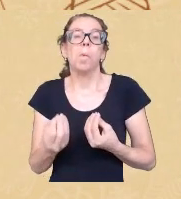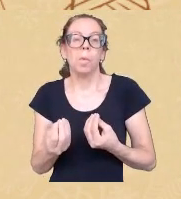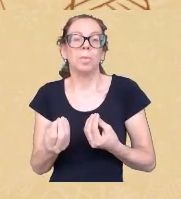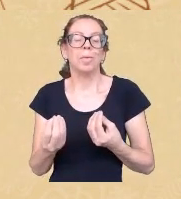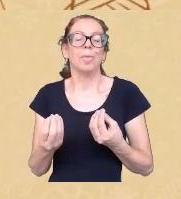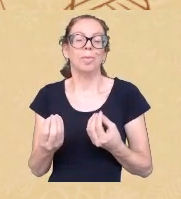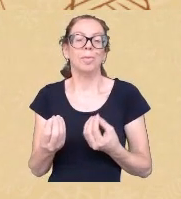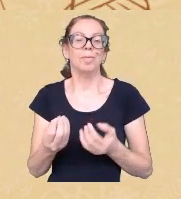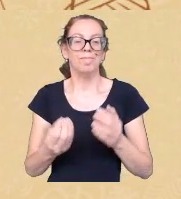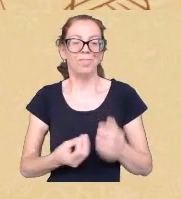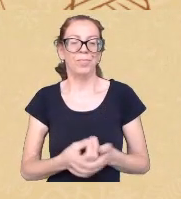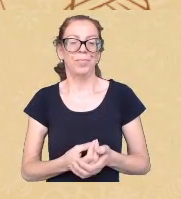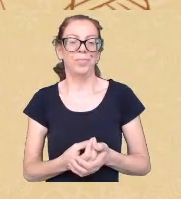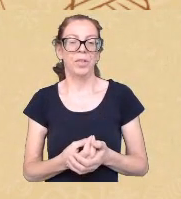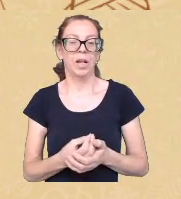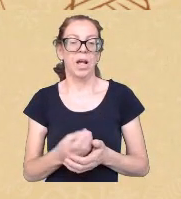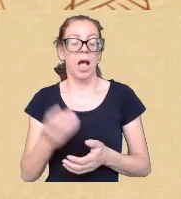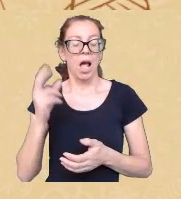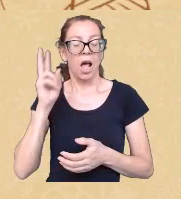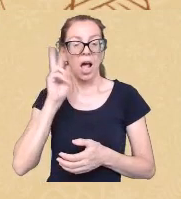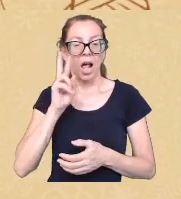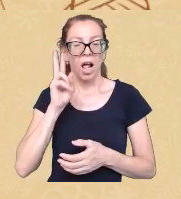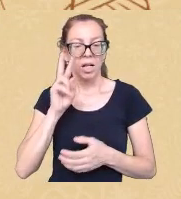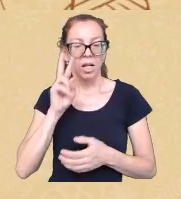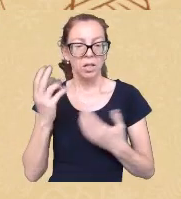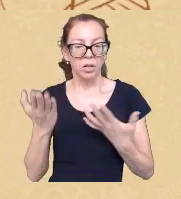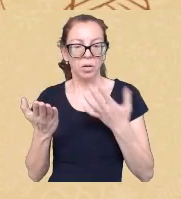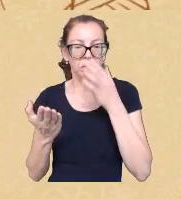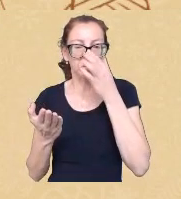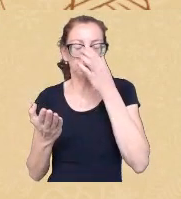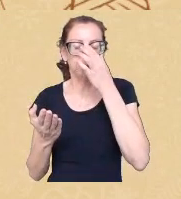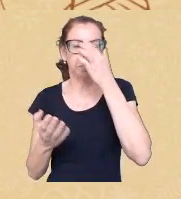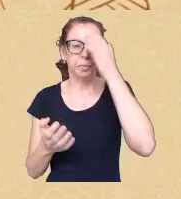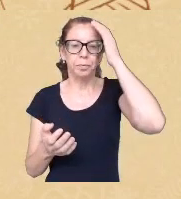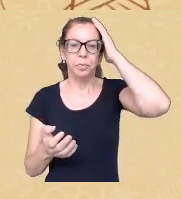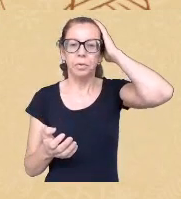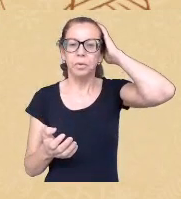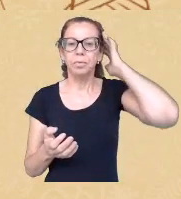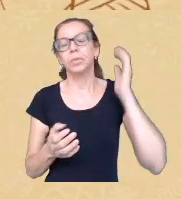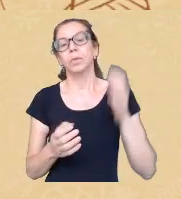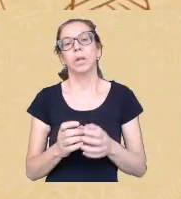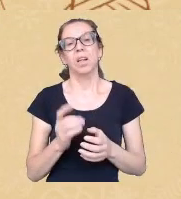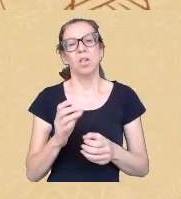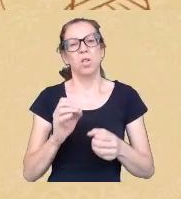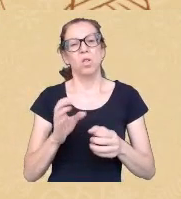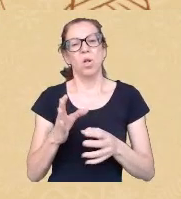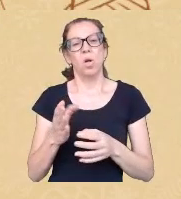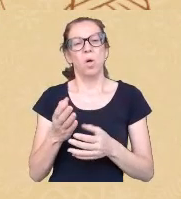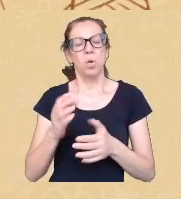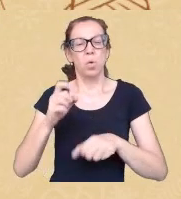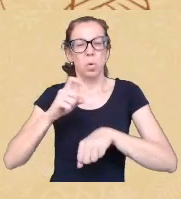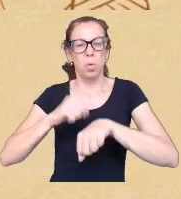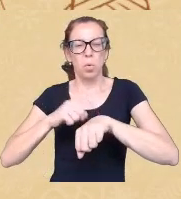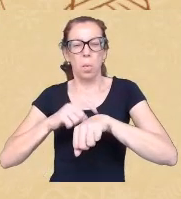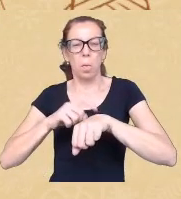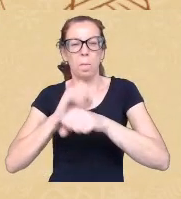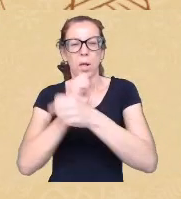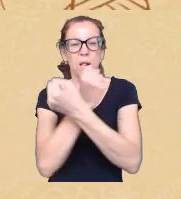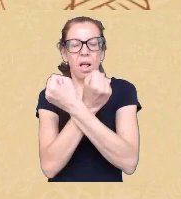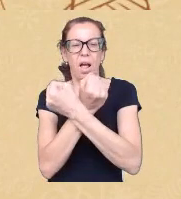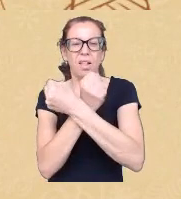que é o período nefasto da escravidão no Brasil isso interessa a quem?